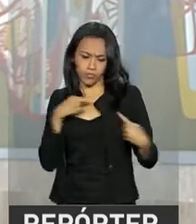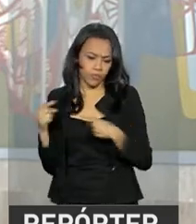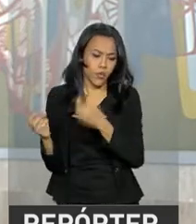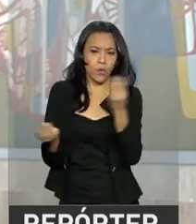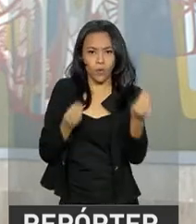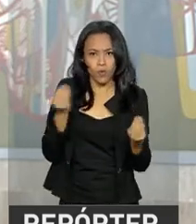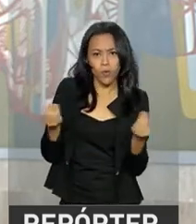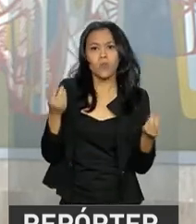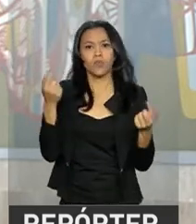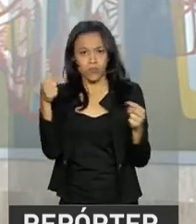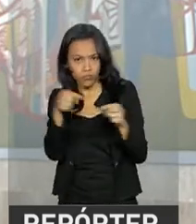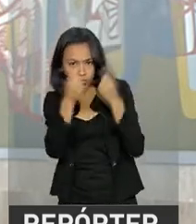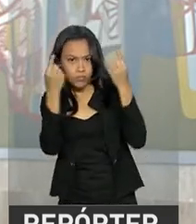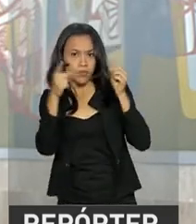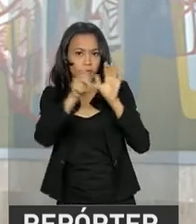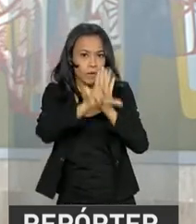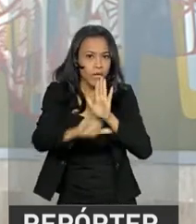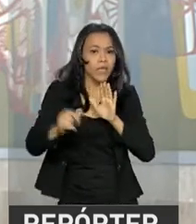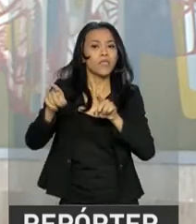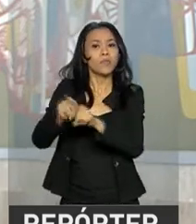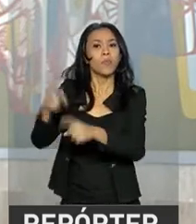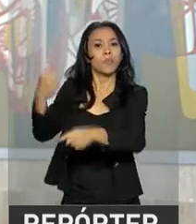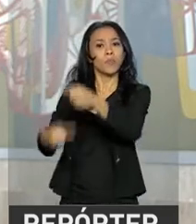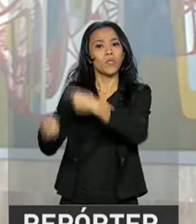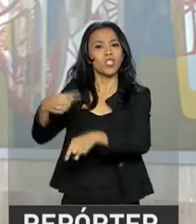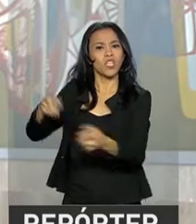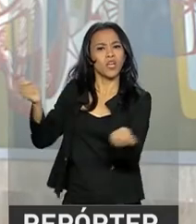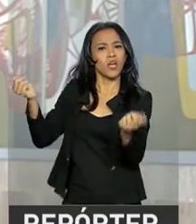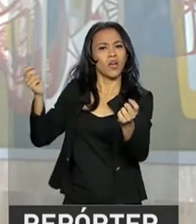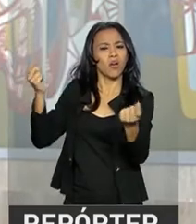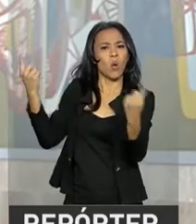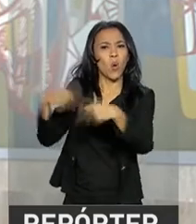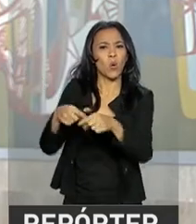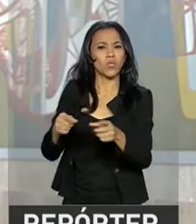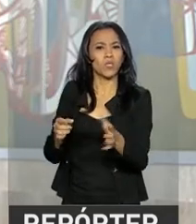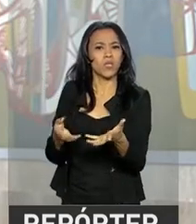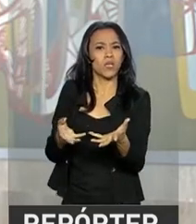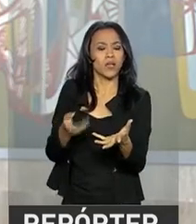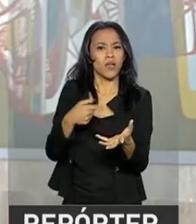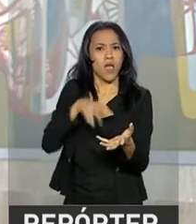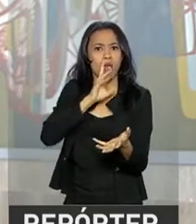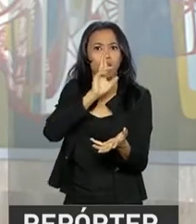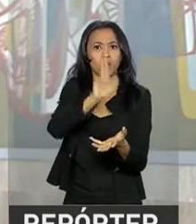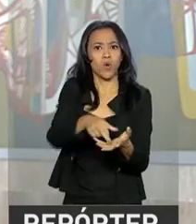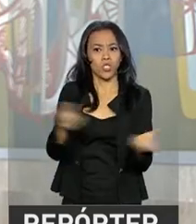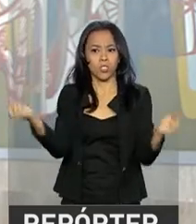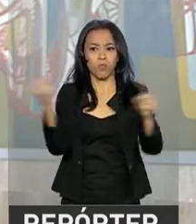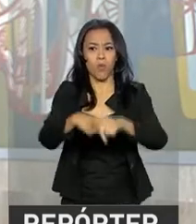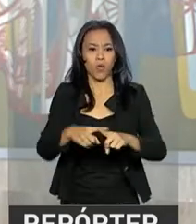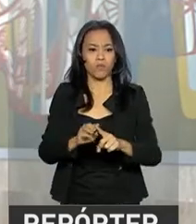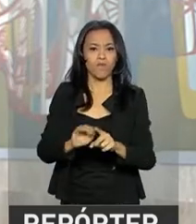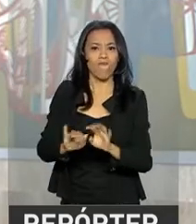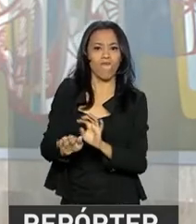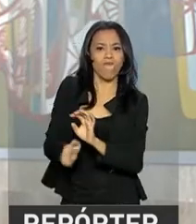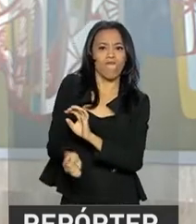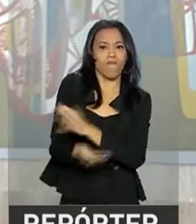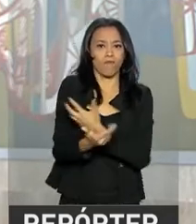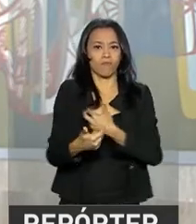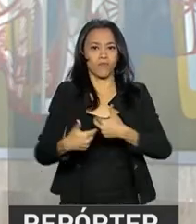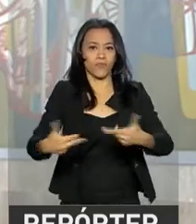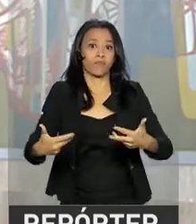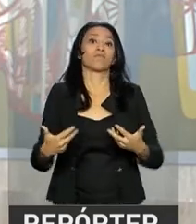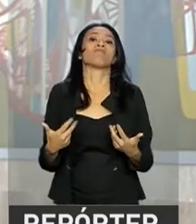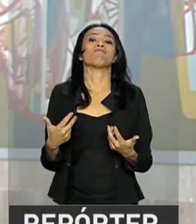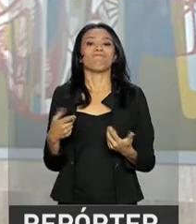legais e políticas de combate à manipulação de resultados em competições esportivas. O